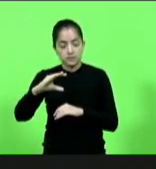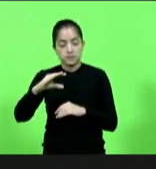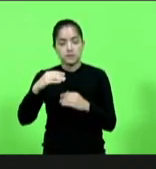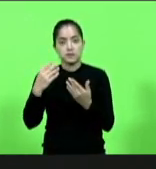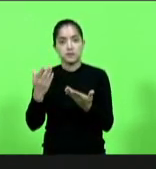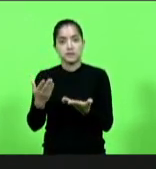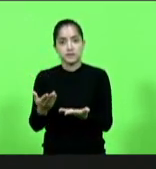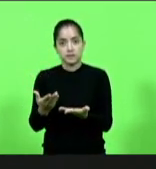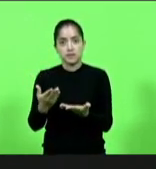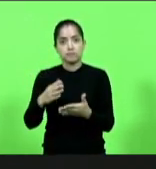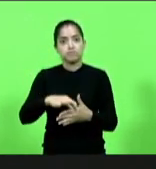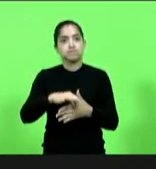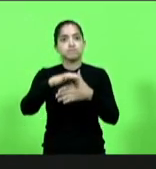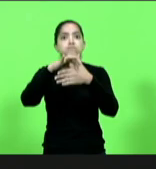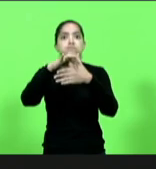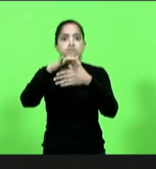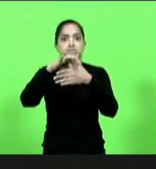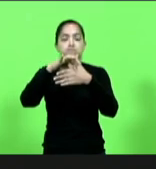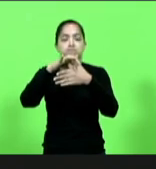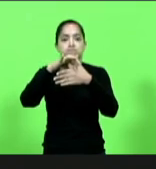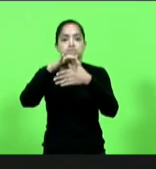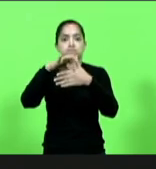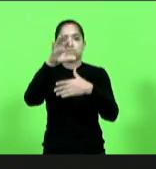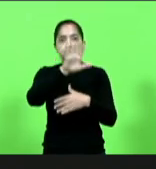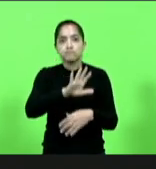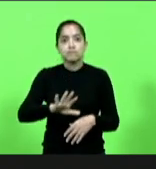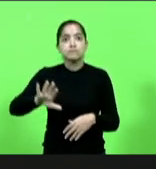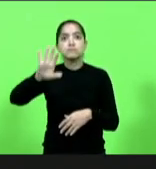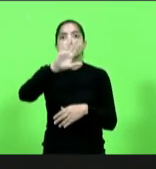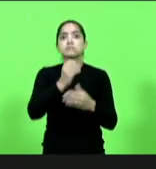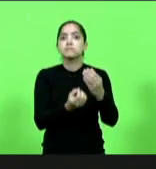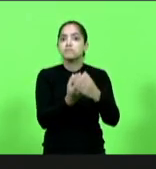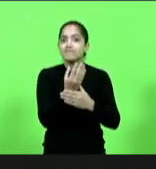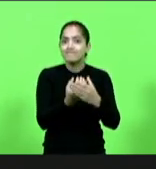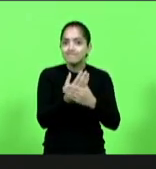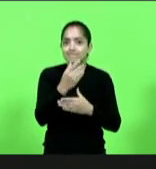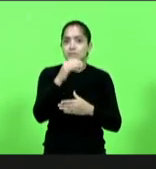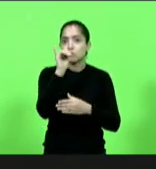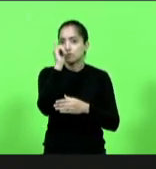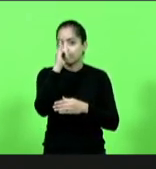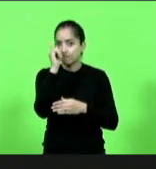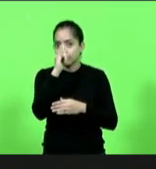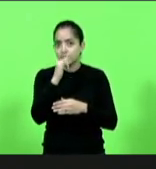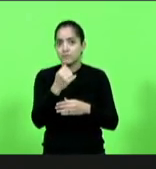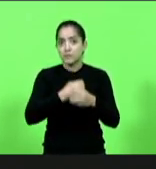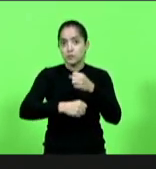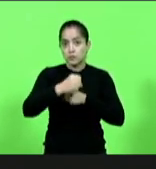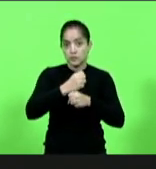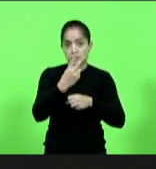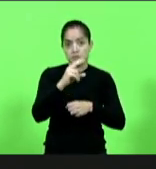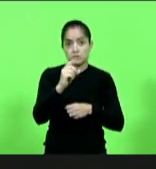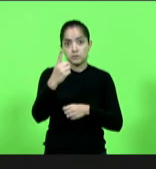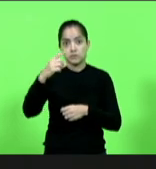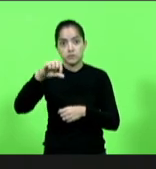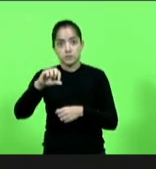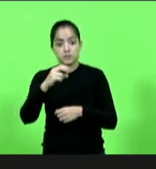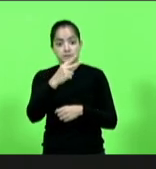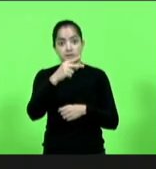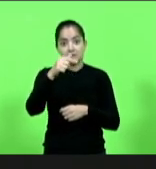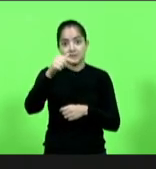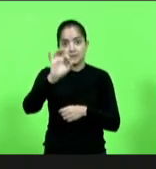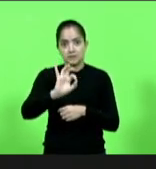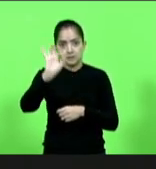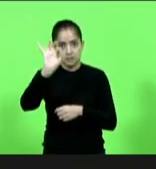é como líder no ranking nacional de produção de carne suína. Em 2019, o estado concentrou 27%